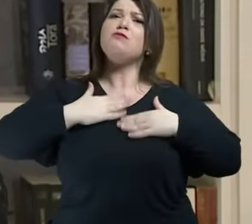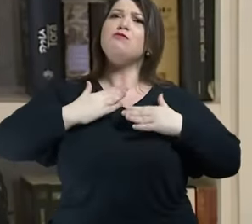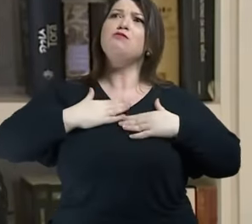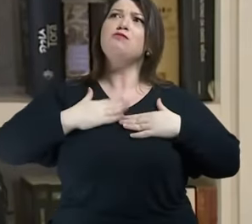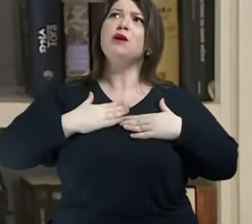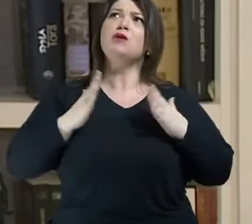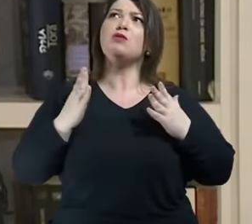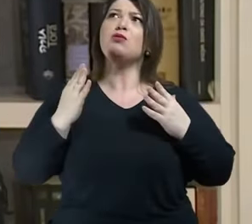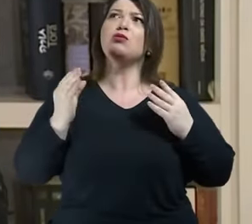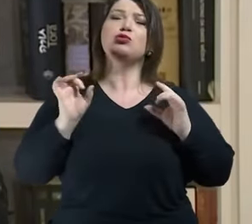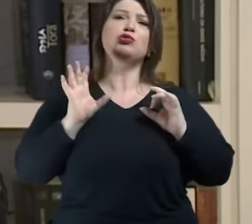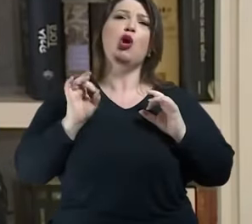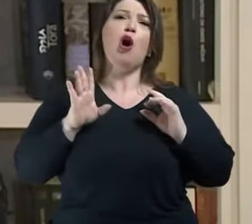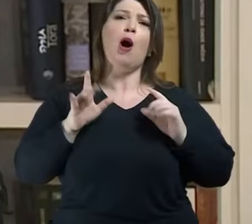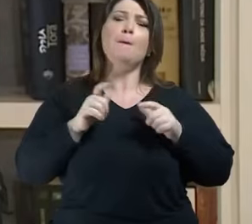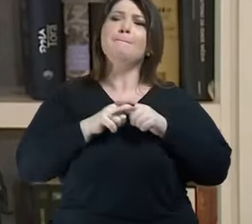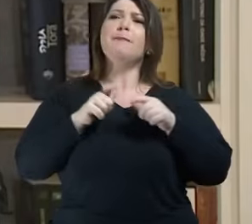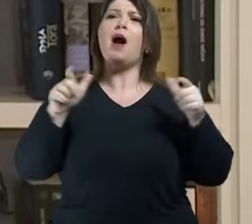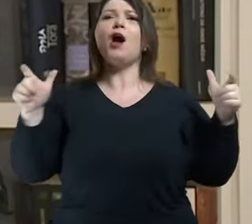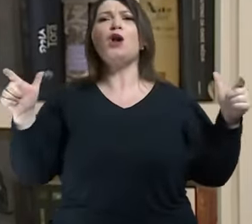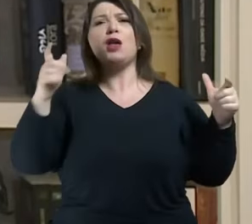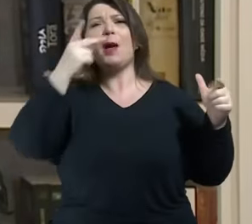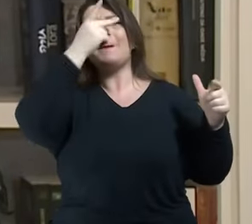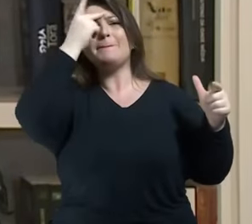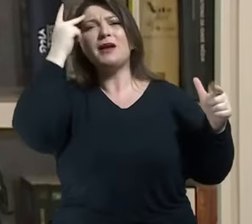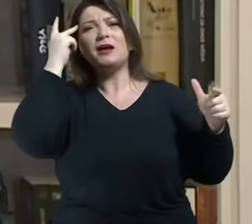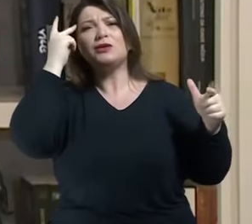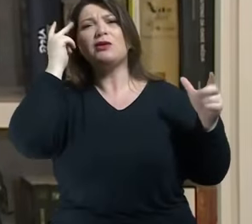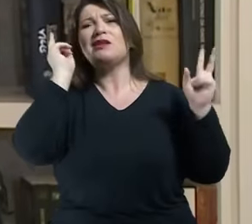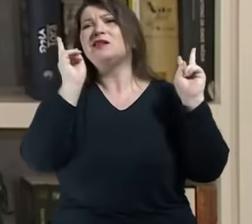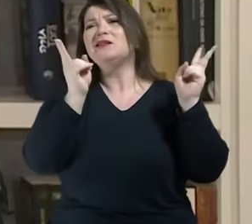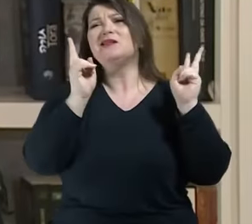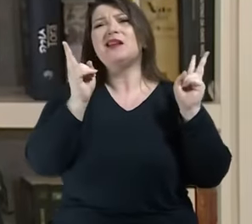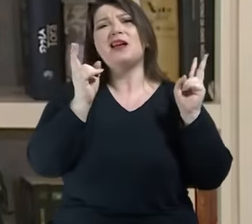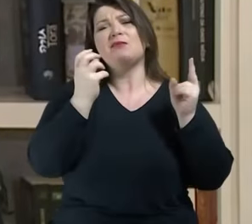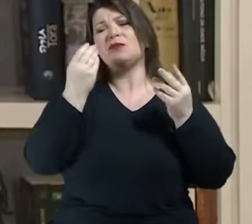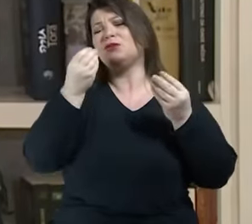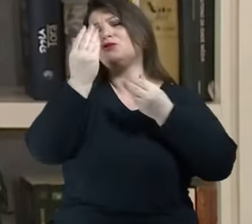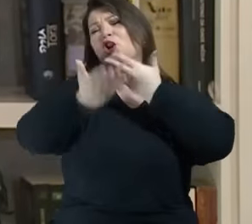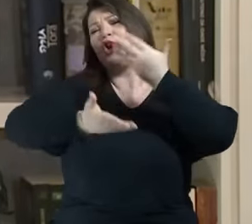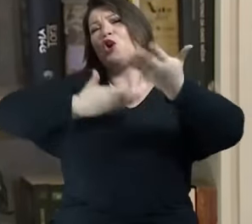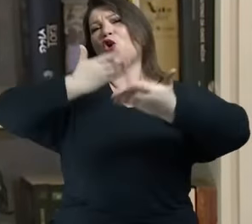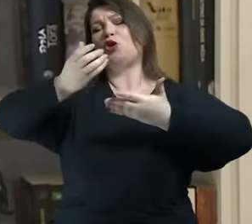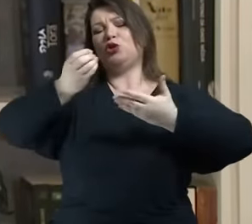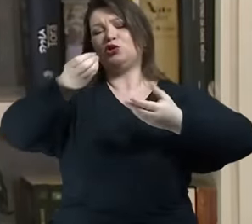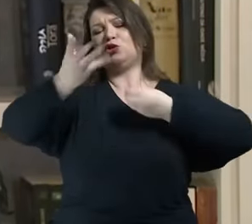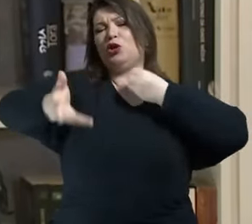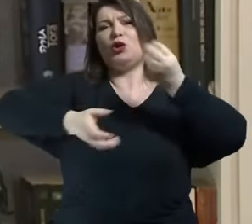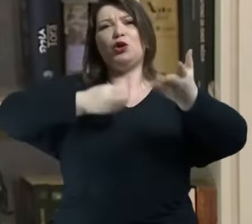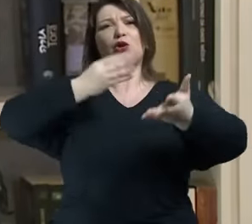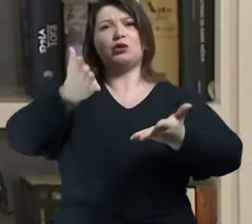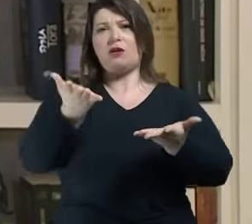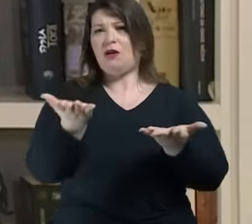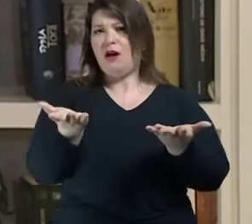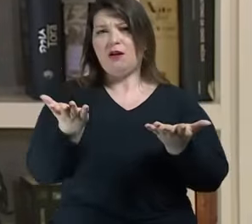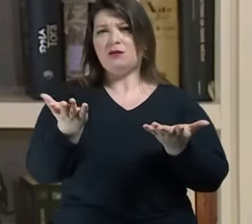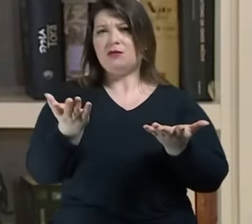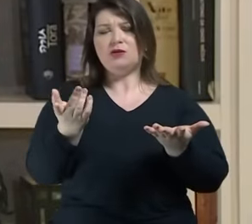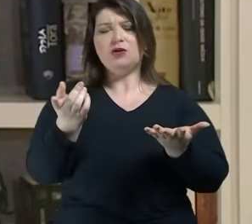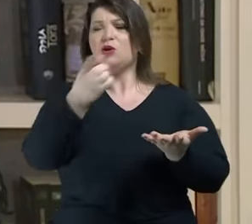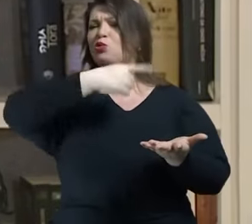tem a tendência a uma grande generosidade consigo. Quase todos nós somos muito generosos